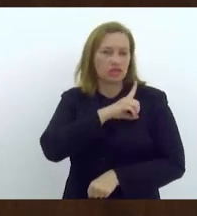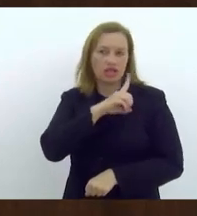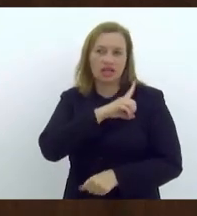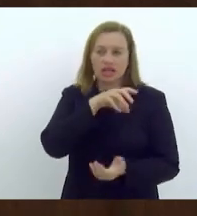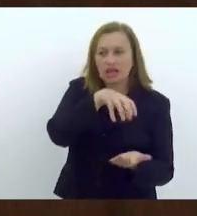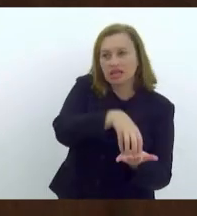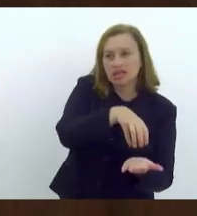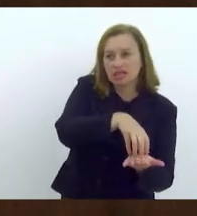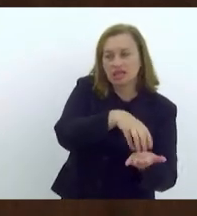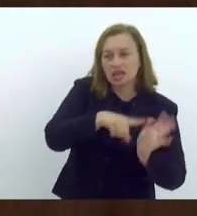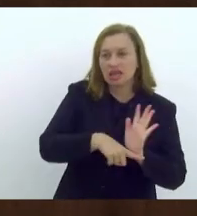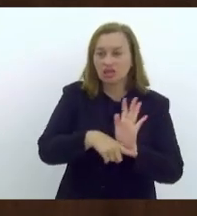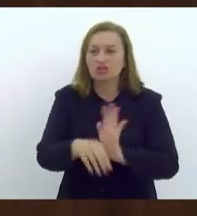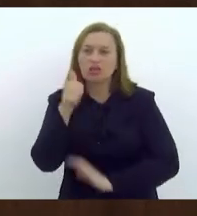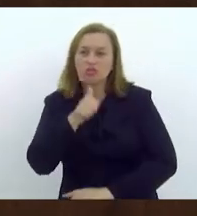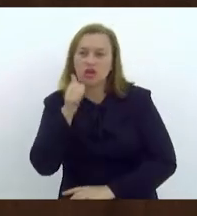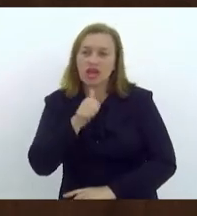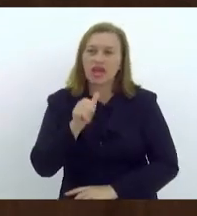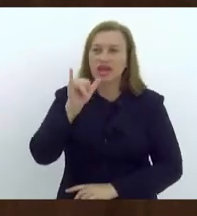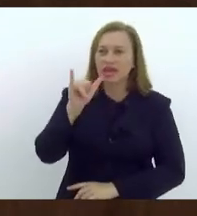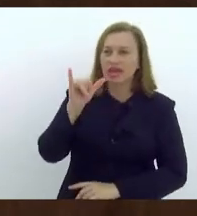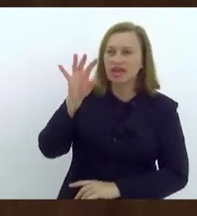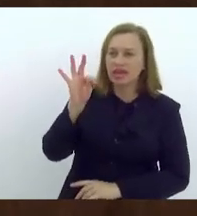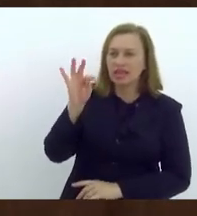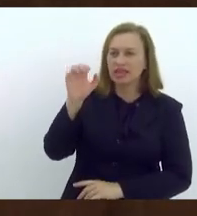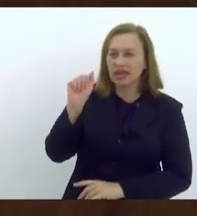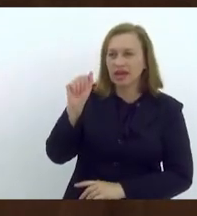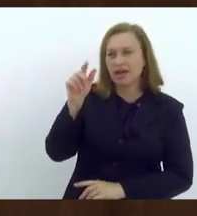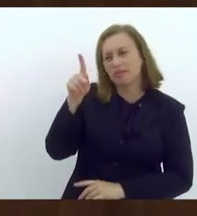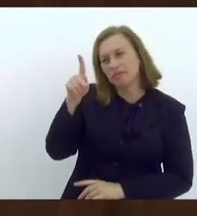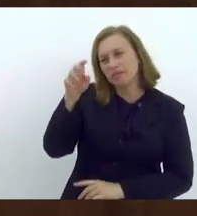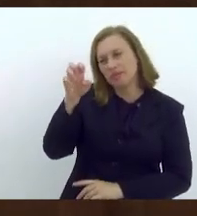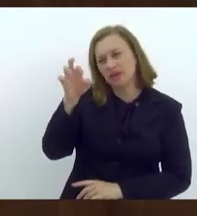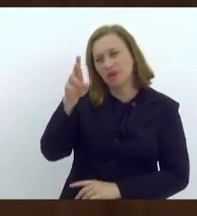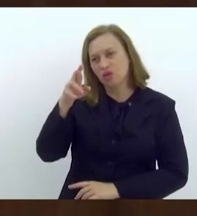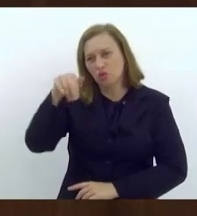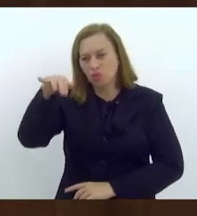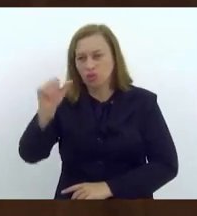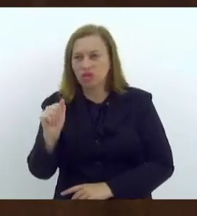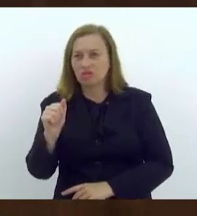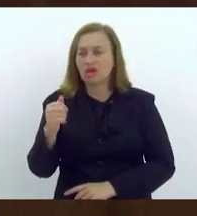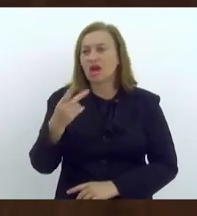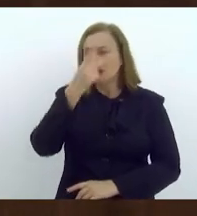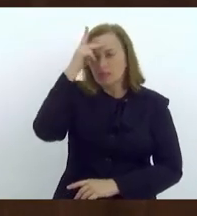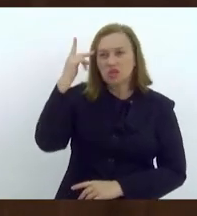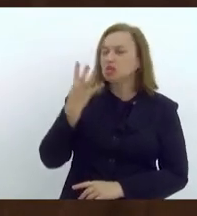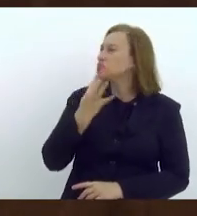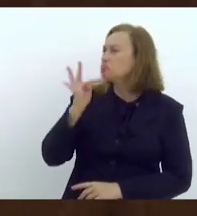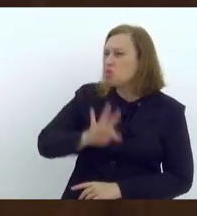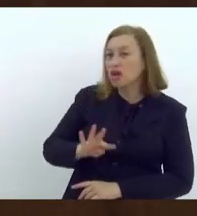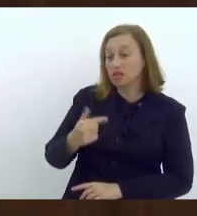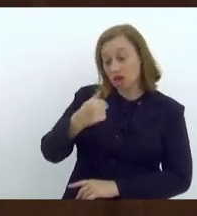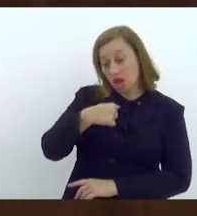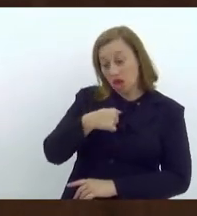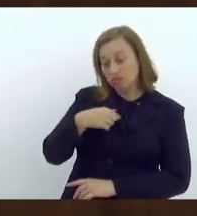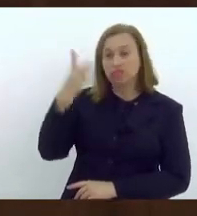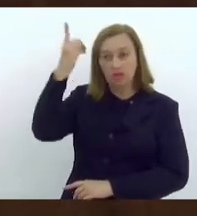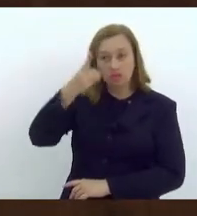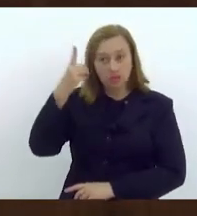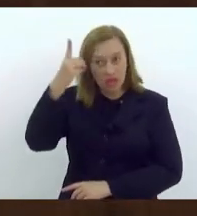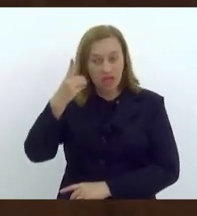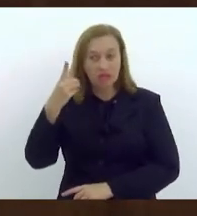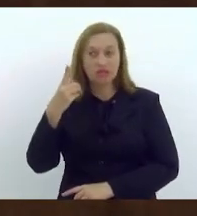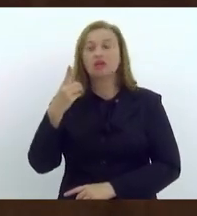atendimento à mulher em Itaperuna, uma DEAN Itaperuna. Então, para quem não sabe, eu como deputada estadual, nós como